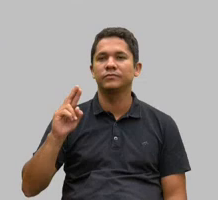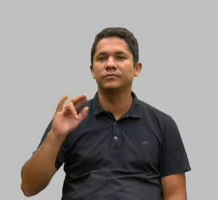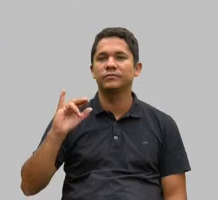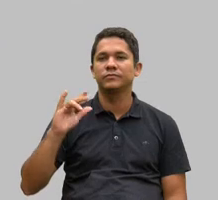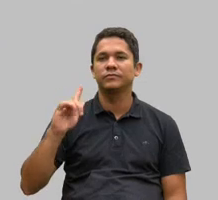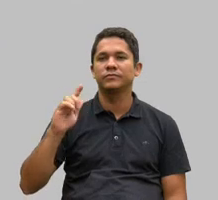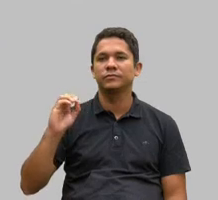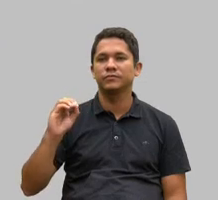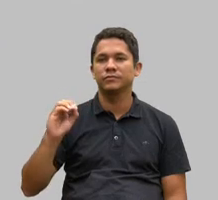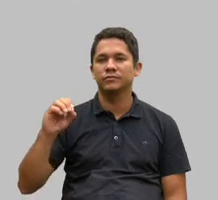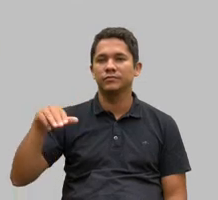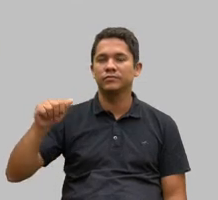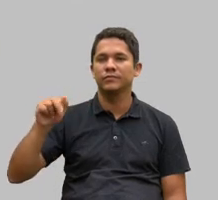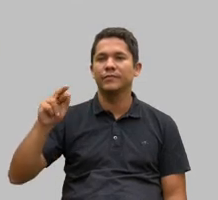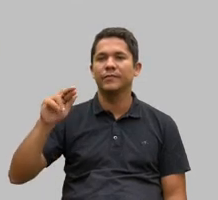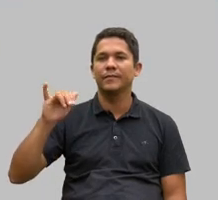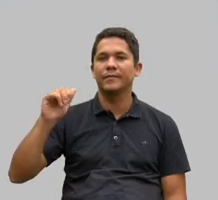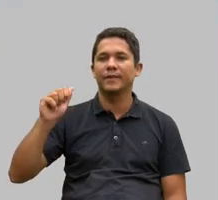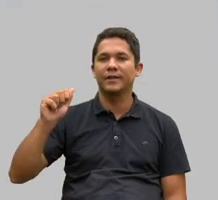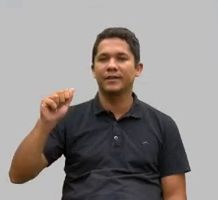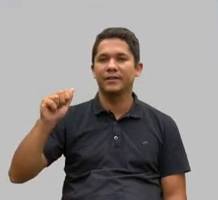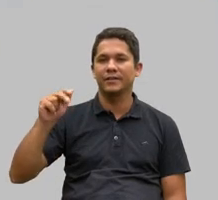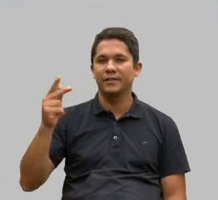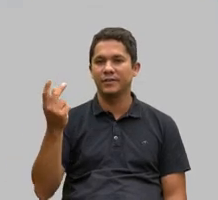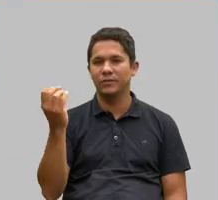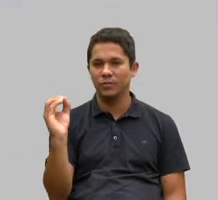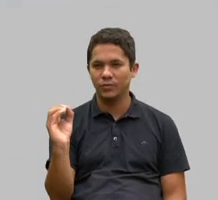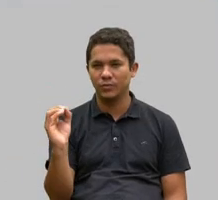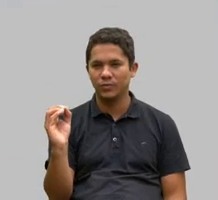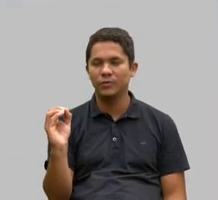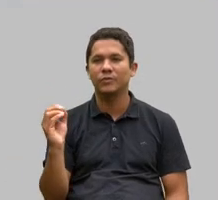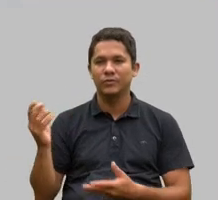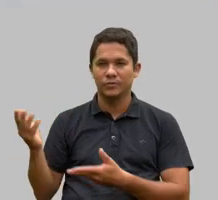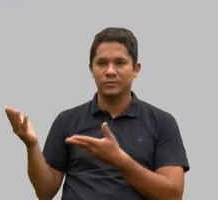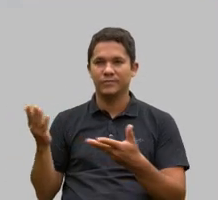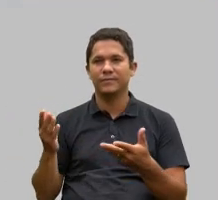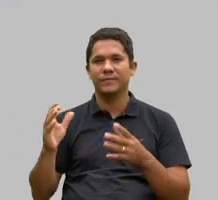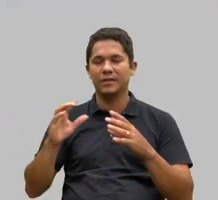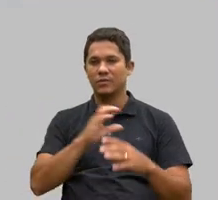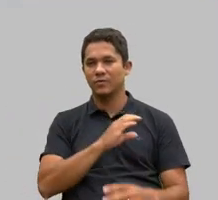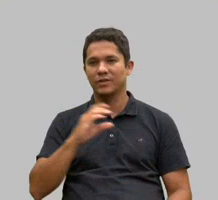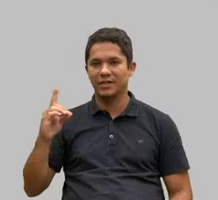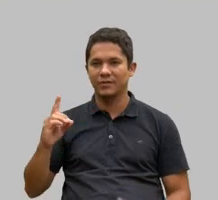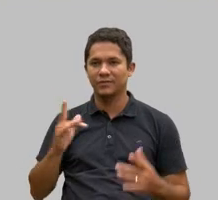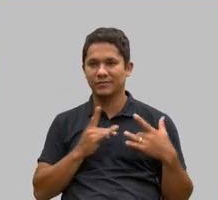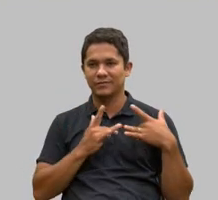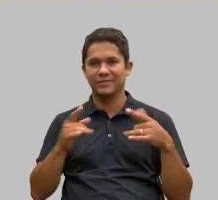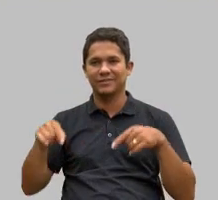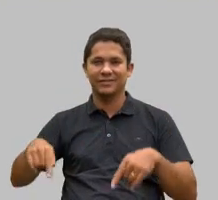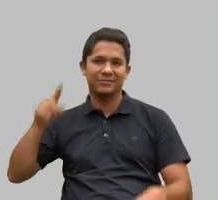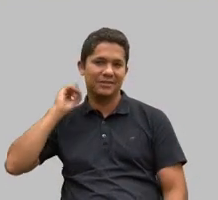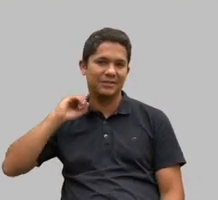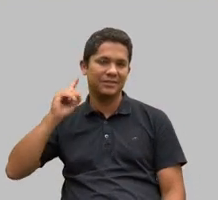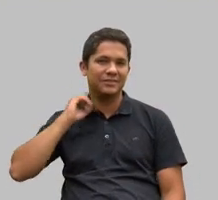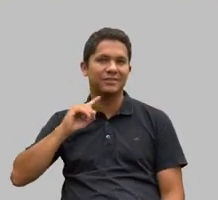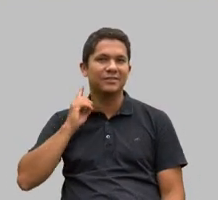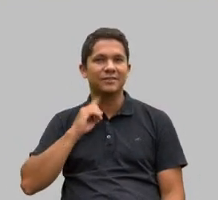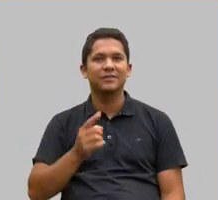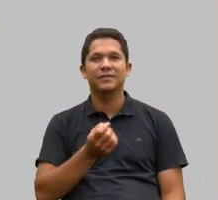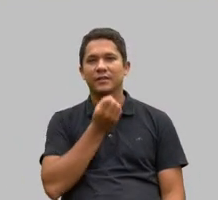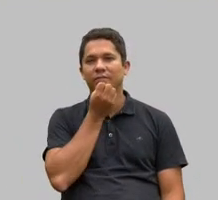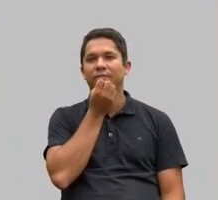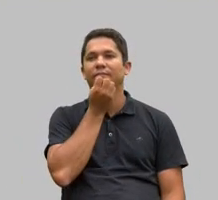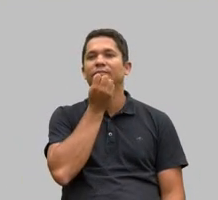Transformador Minas Voluntários. Por favor, Rodrigo. Boa tarde a todos. Satisfação muito